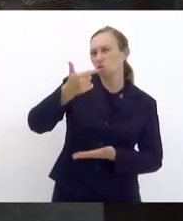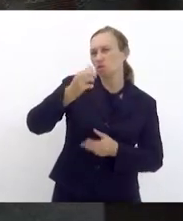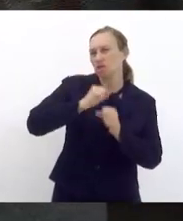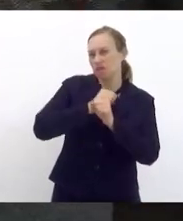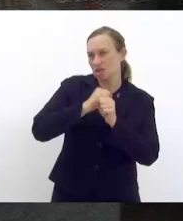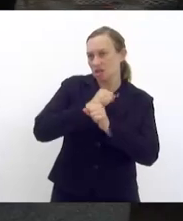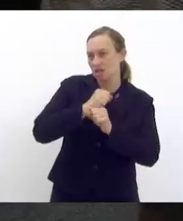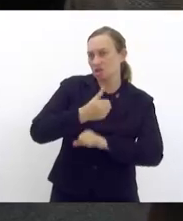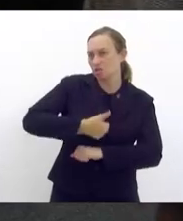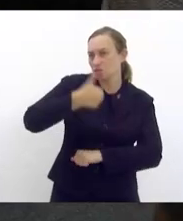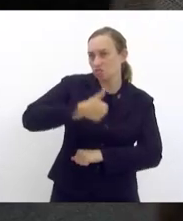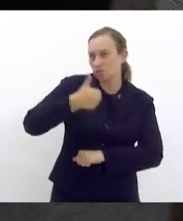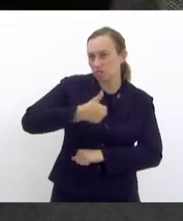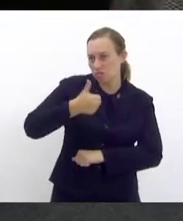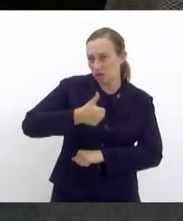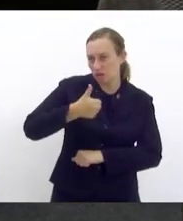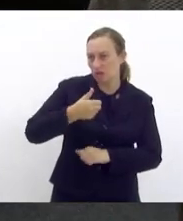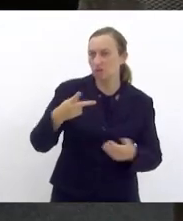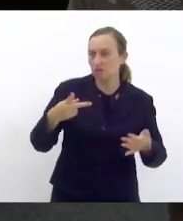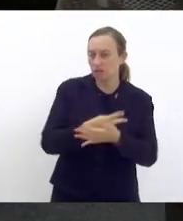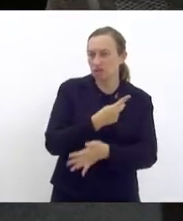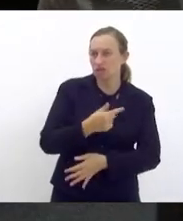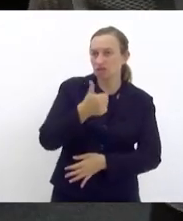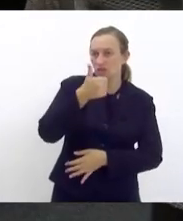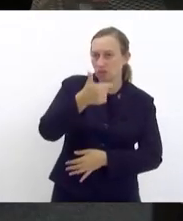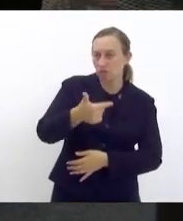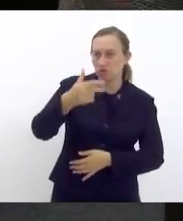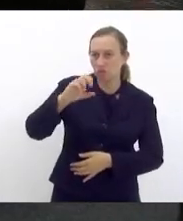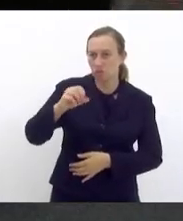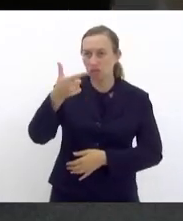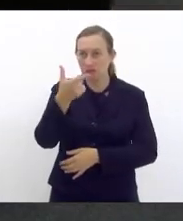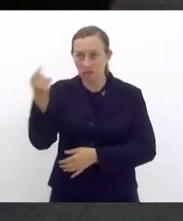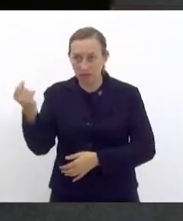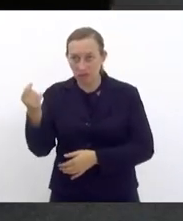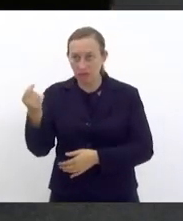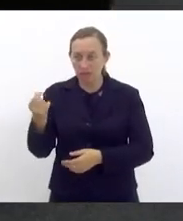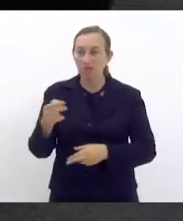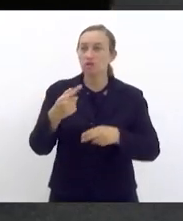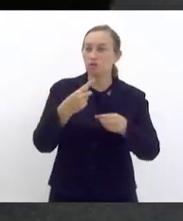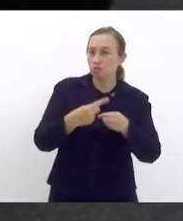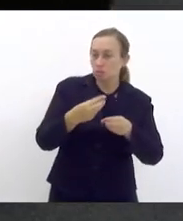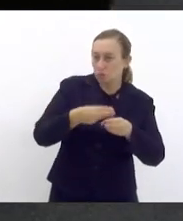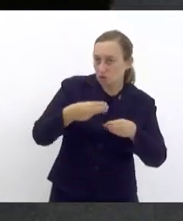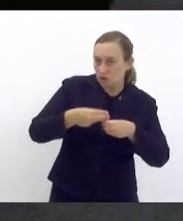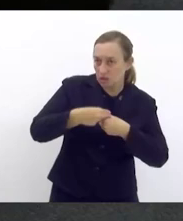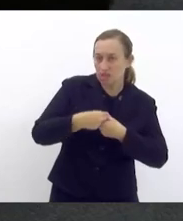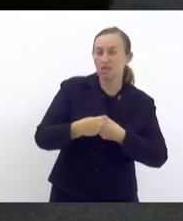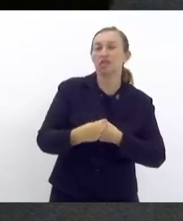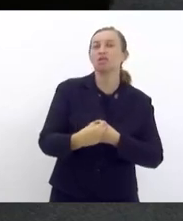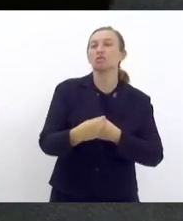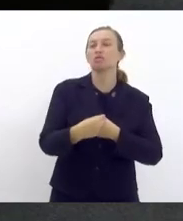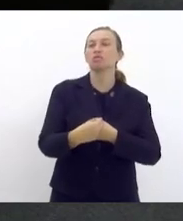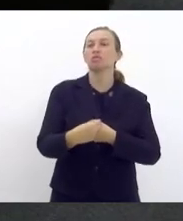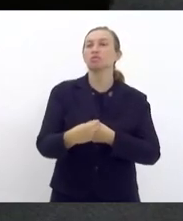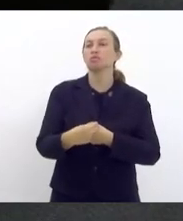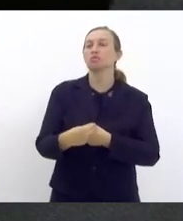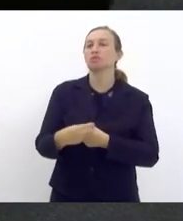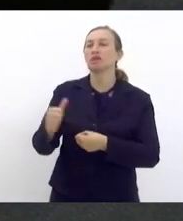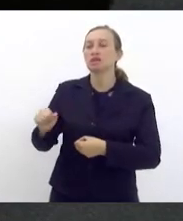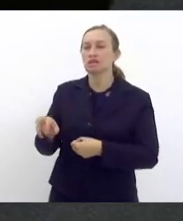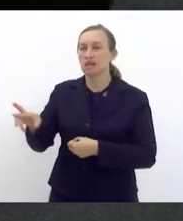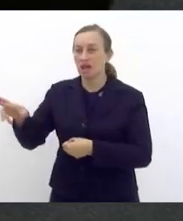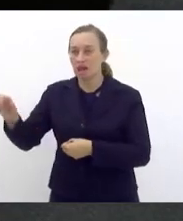do primeiro evento, em 2010, os municípios da região serrana voltaram a